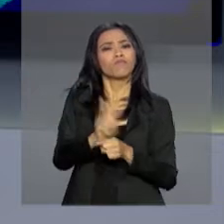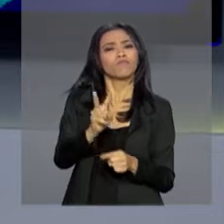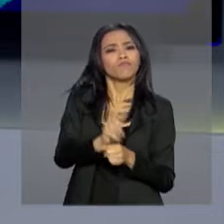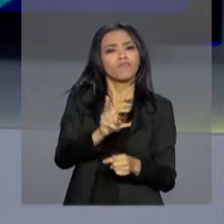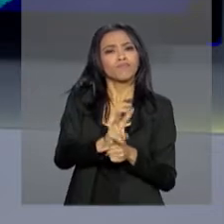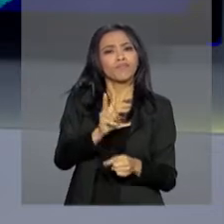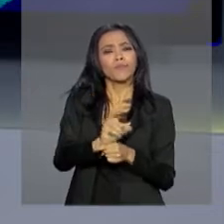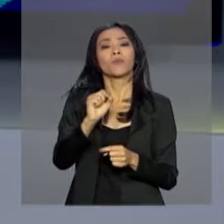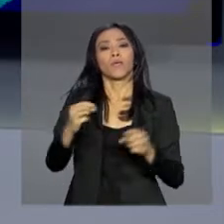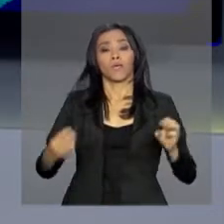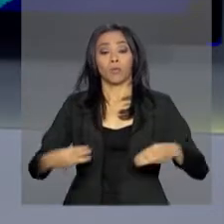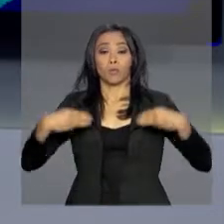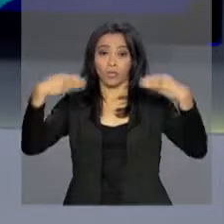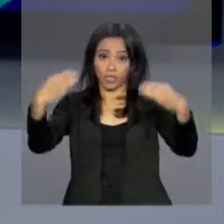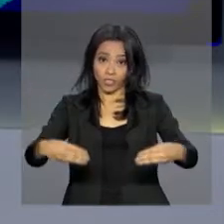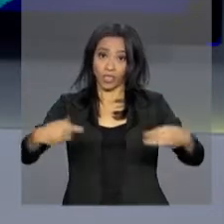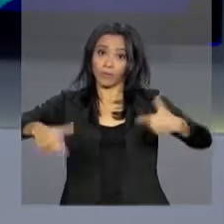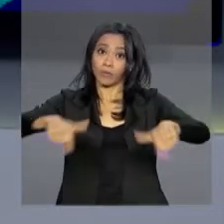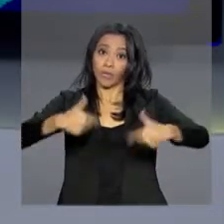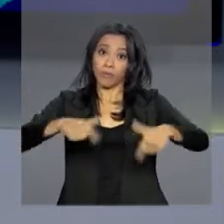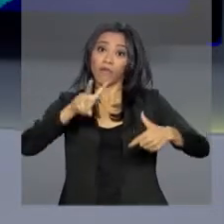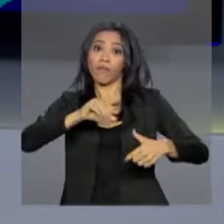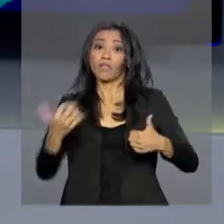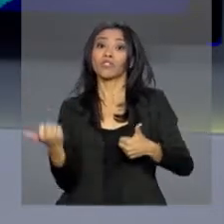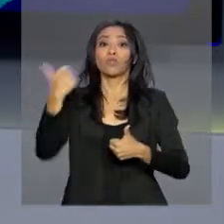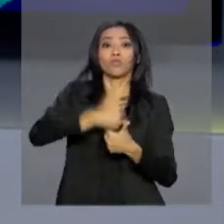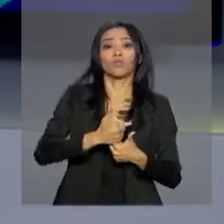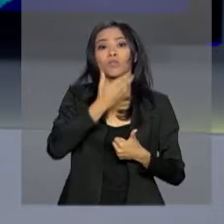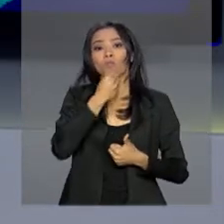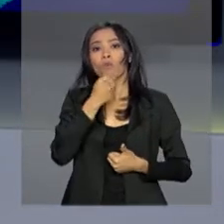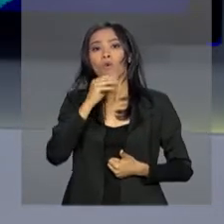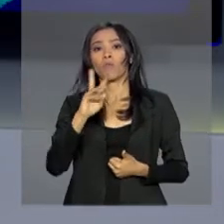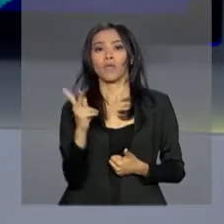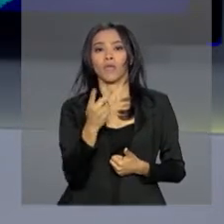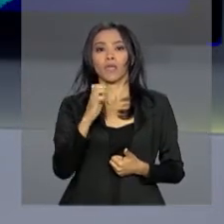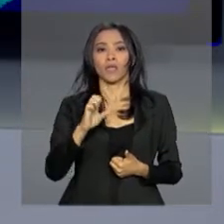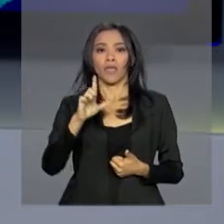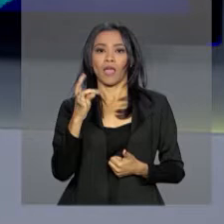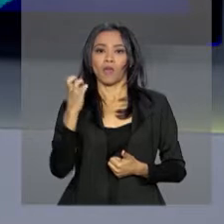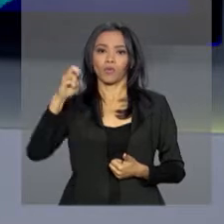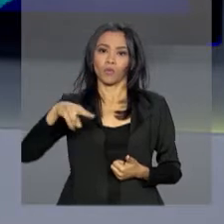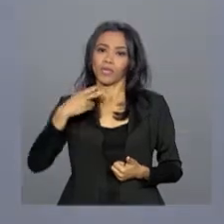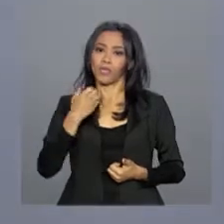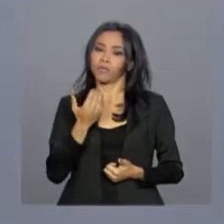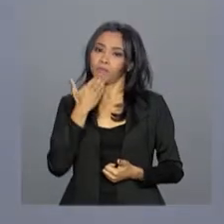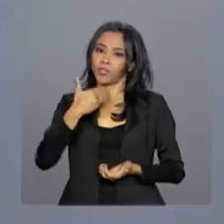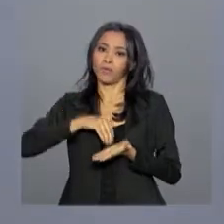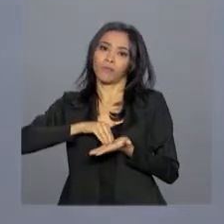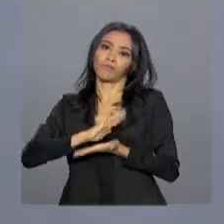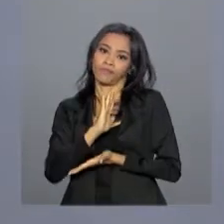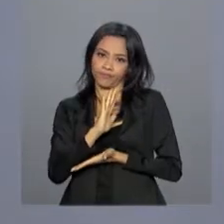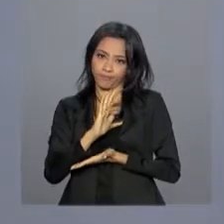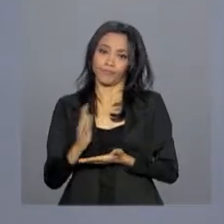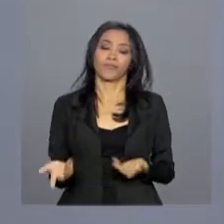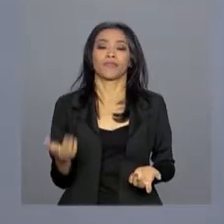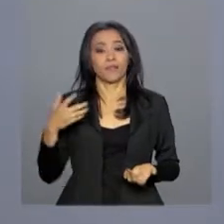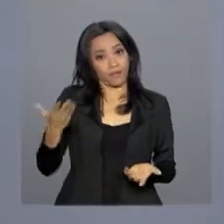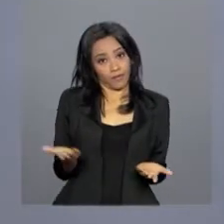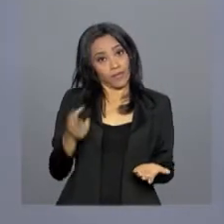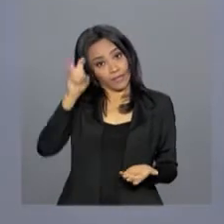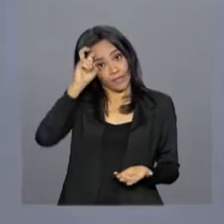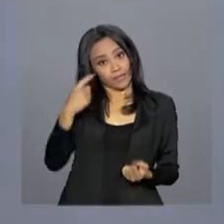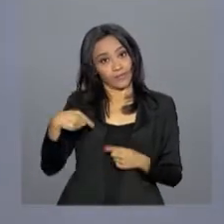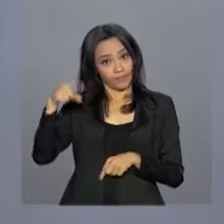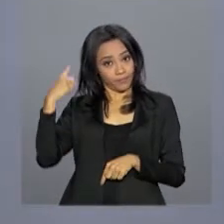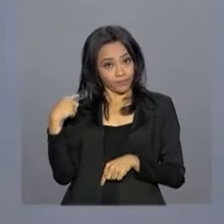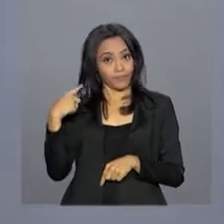liderar as duas pastas. Padilha vai substituir Elton Yomura, que pediu demissão nesta quinta-feira. Nós ficamos por aqui. Podemos